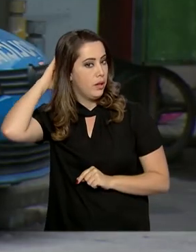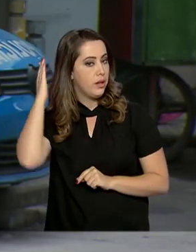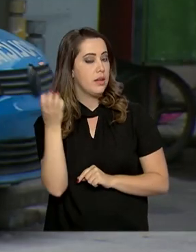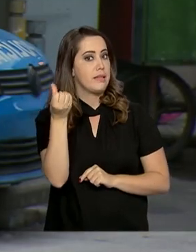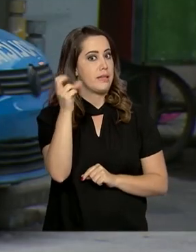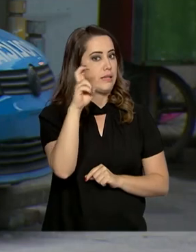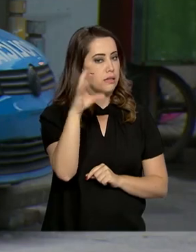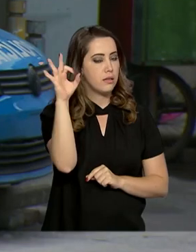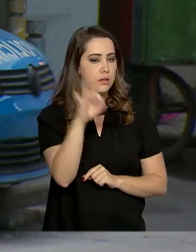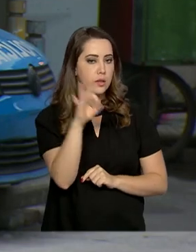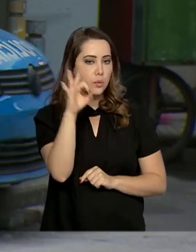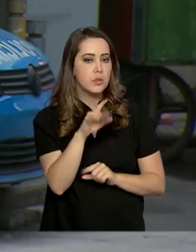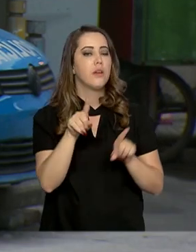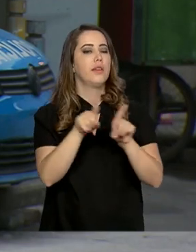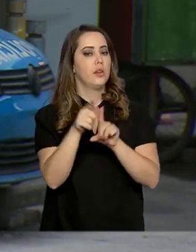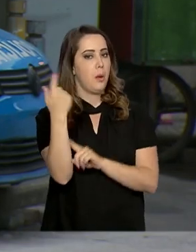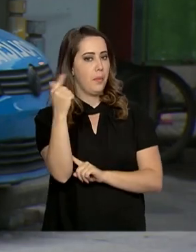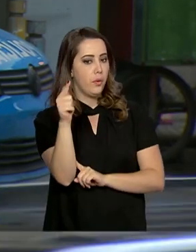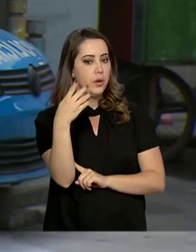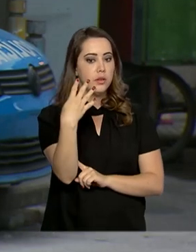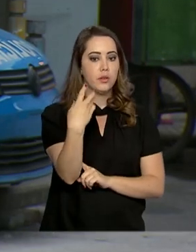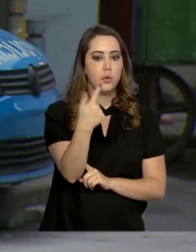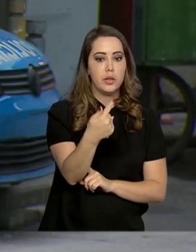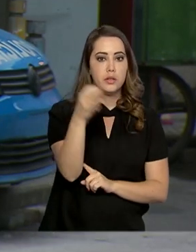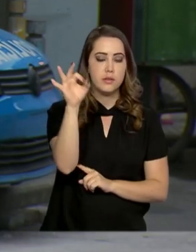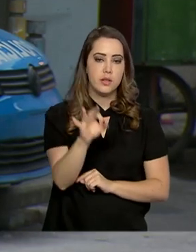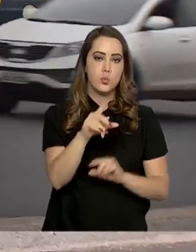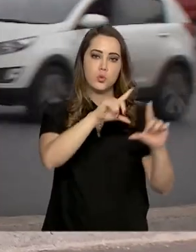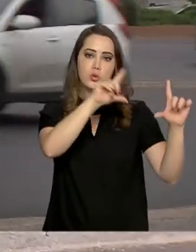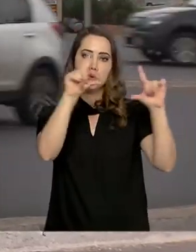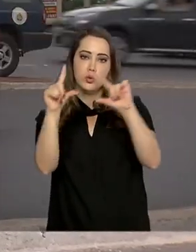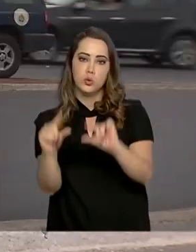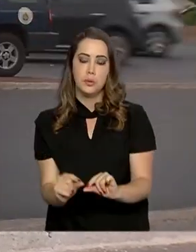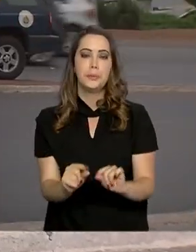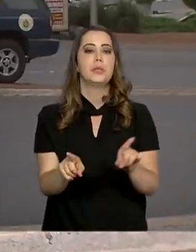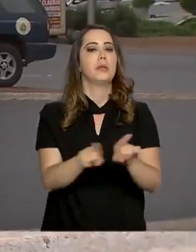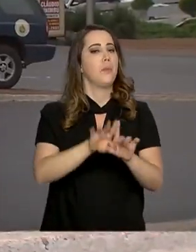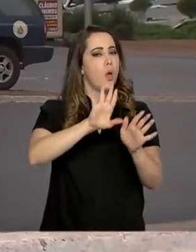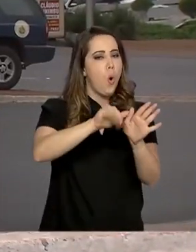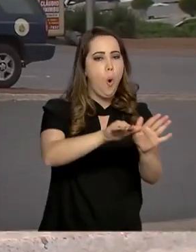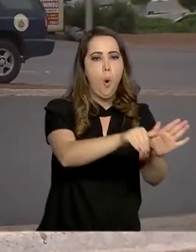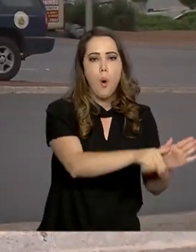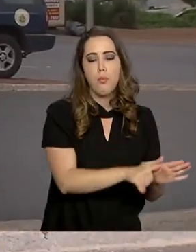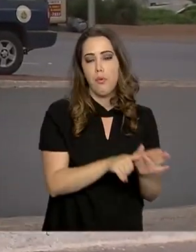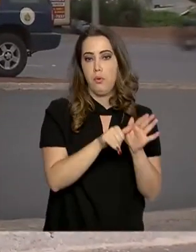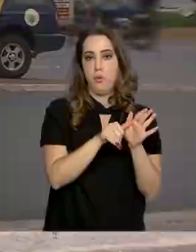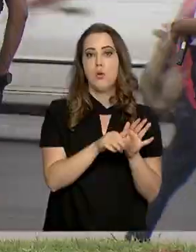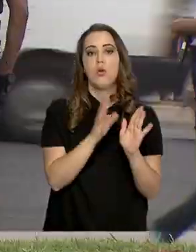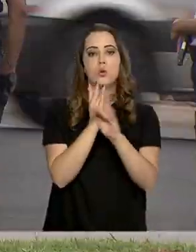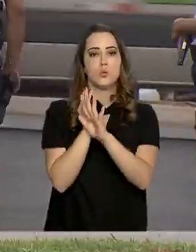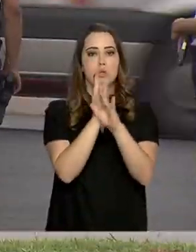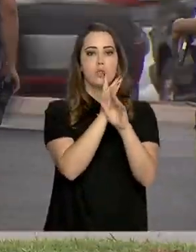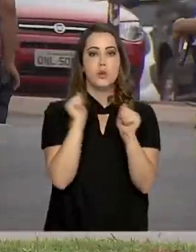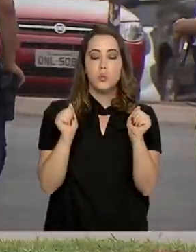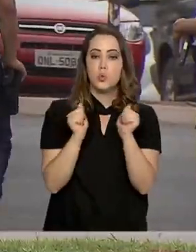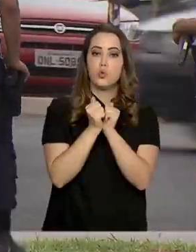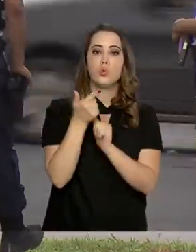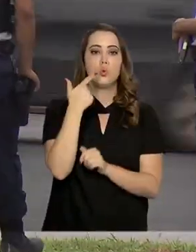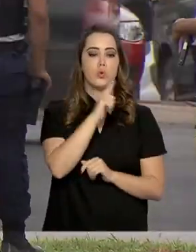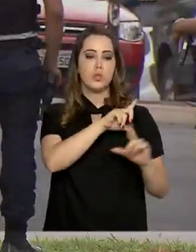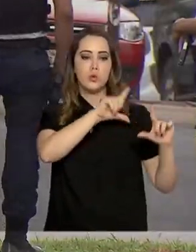em Goiânia, queda de 47%. Já em relação aos roubos, os municípios tiveram juntos uma redução de